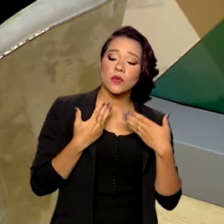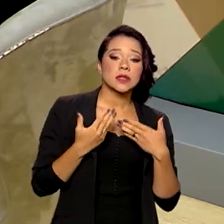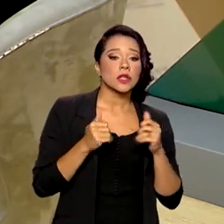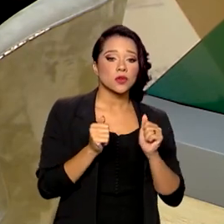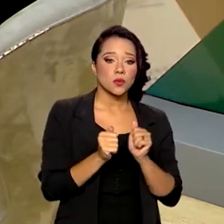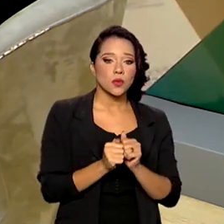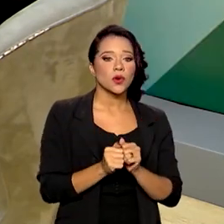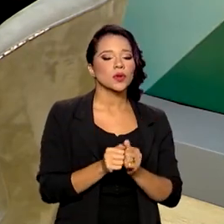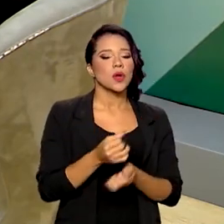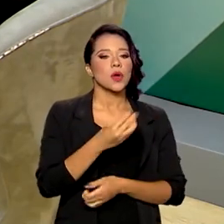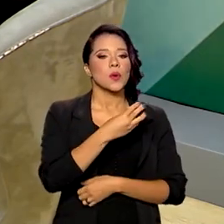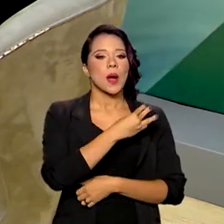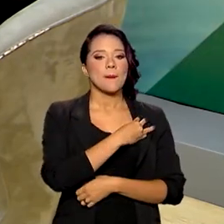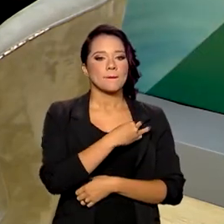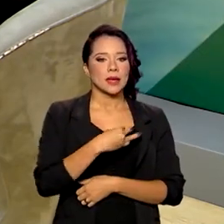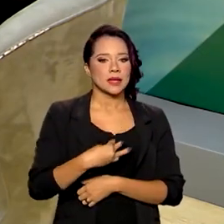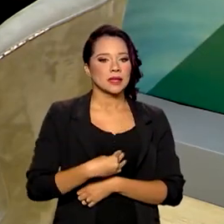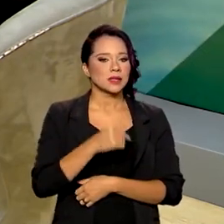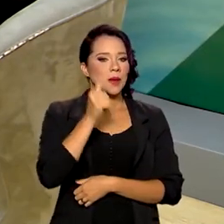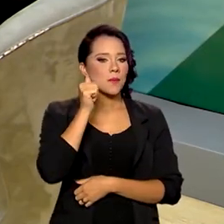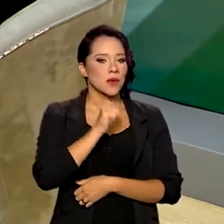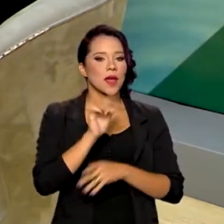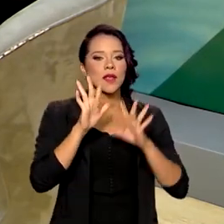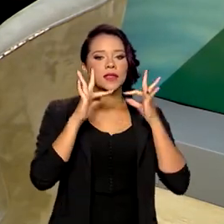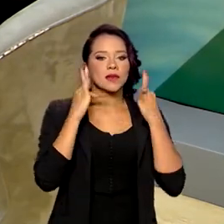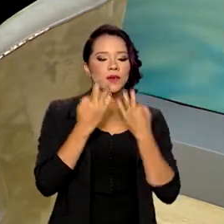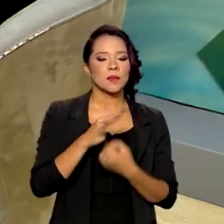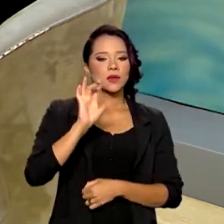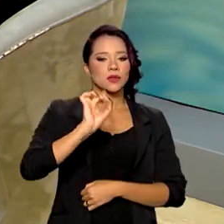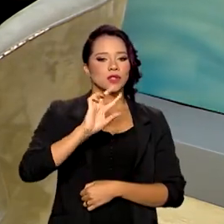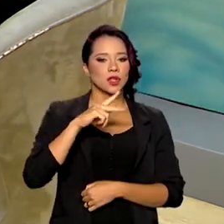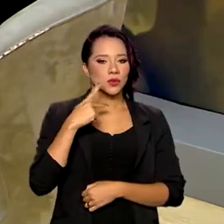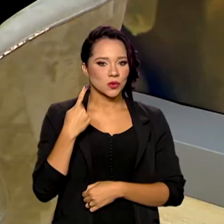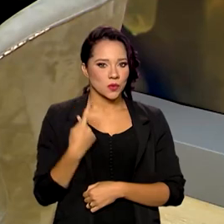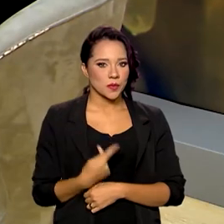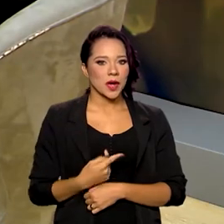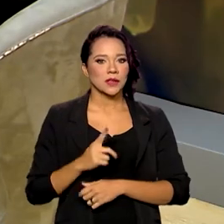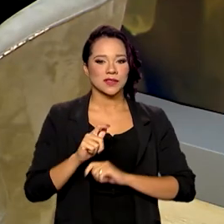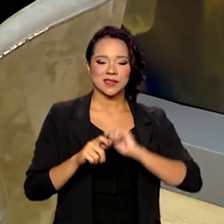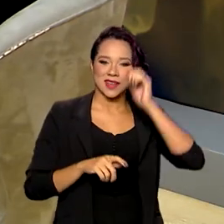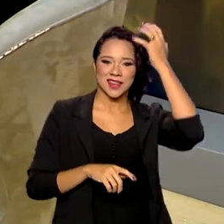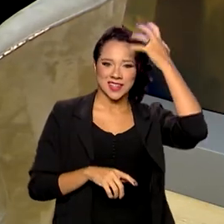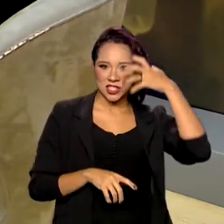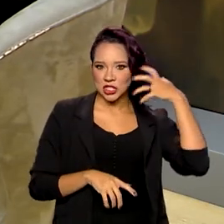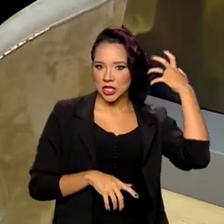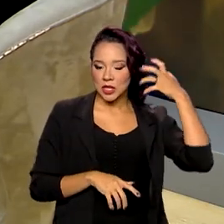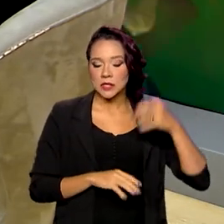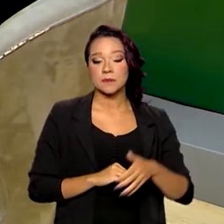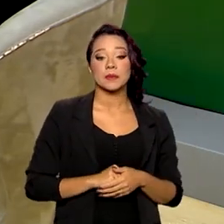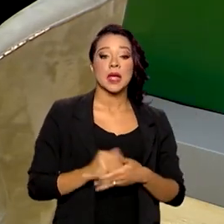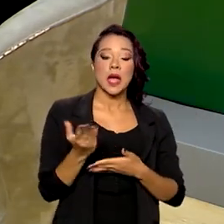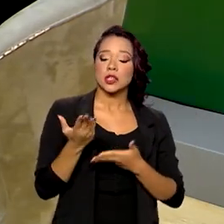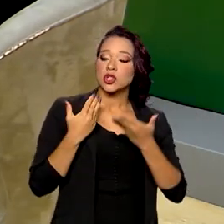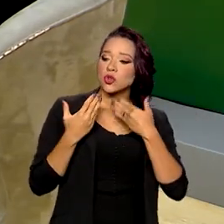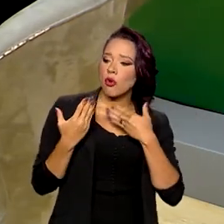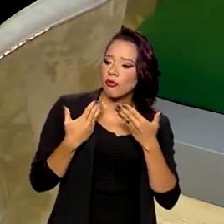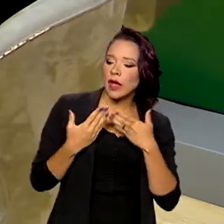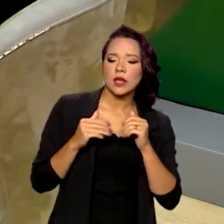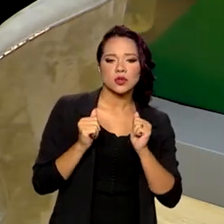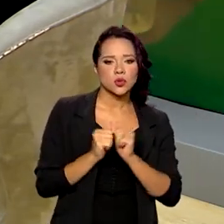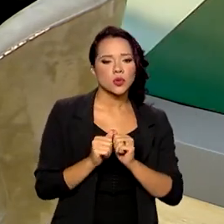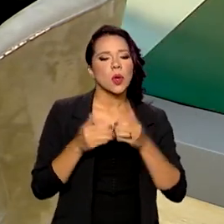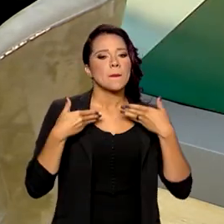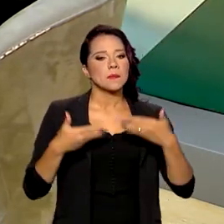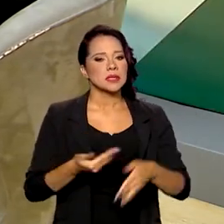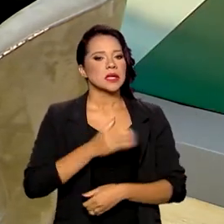com a nossa querida ministra da Mulher, da Família e dos Direitos Humanos, a ministra Cristiane Brito, são agendas comuns com o Ministério da